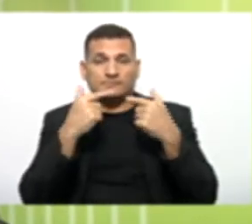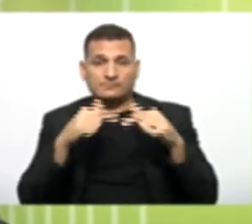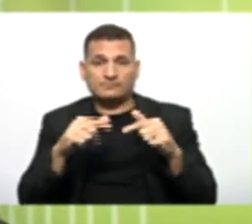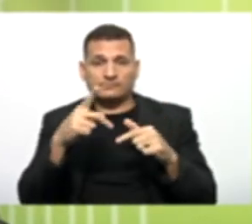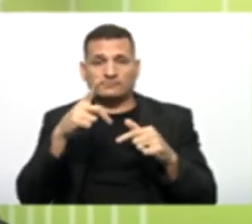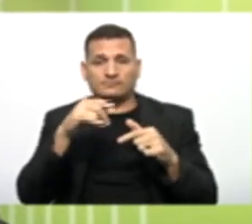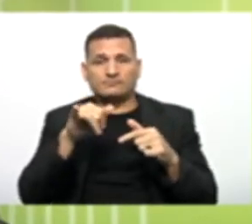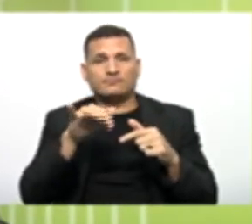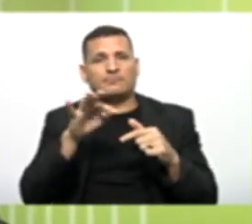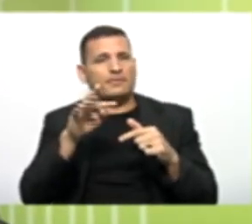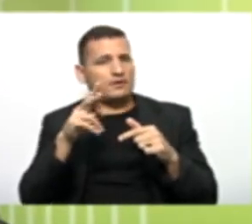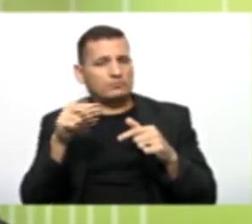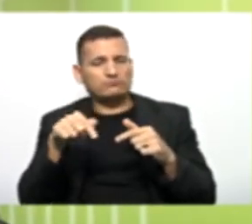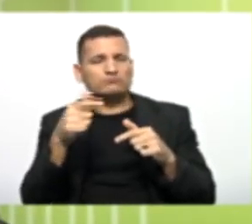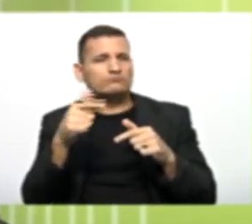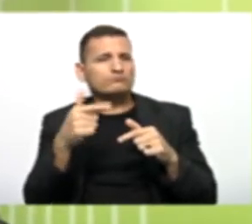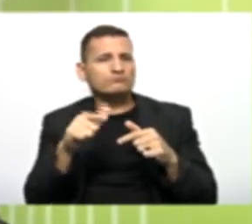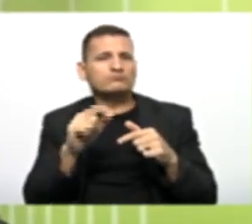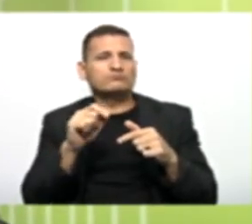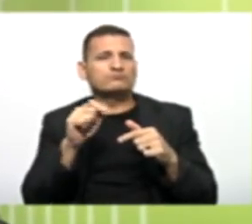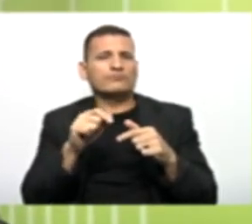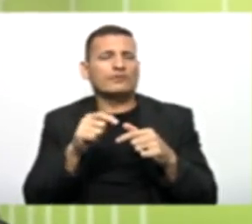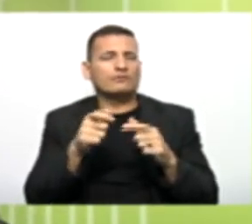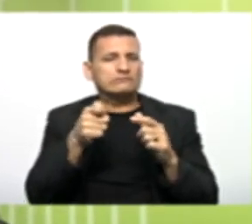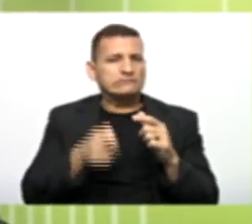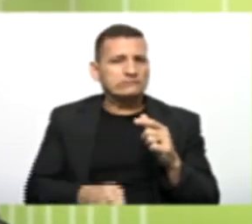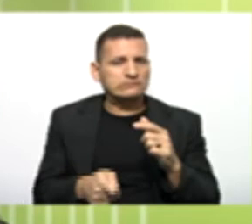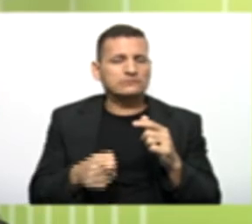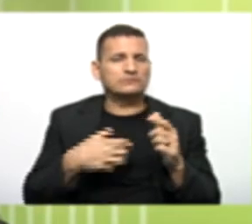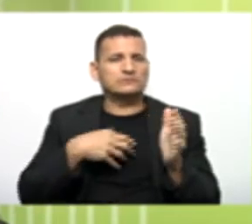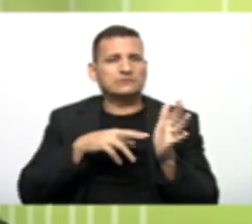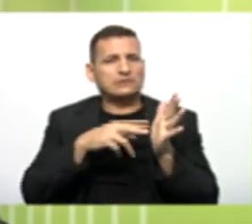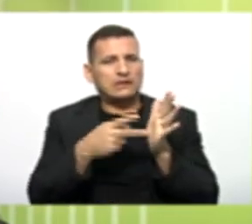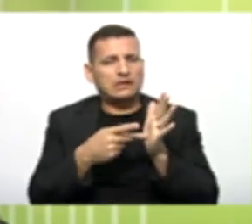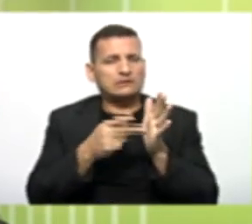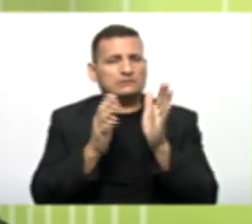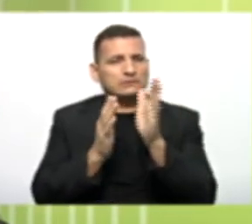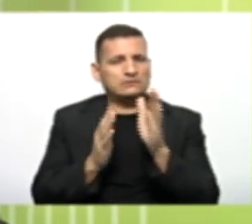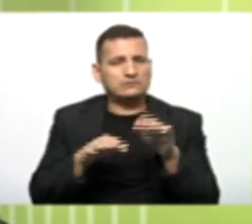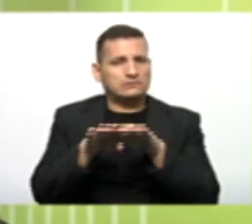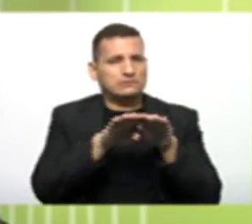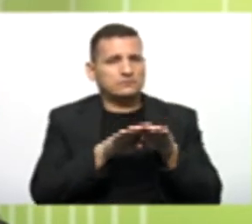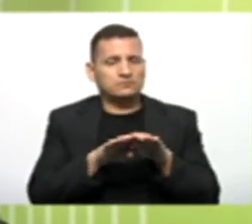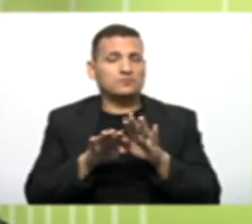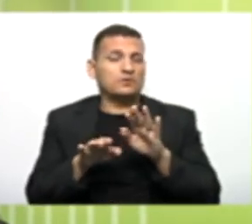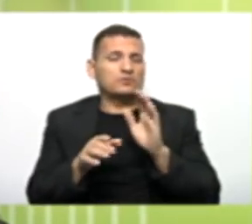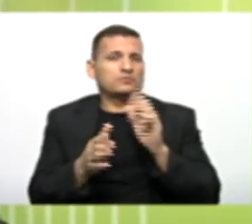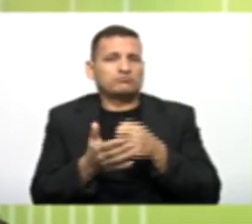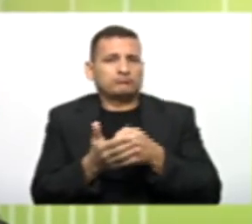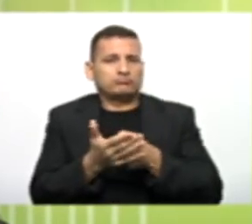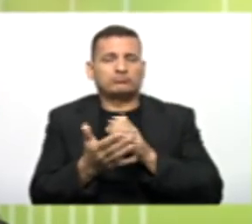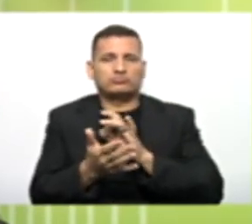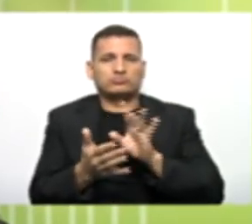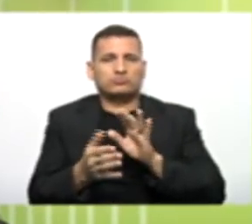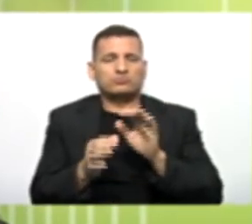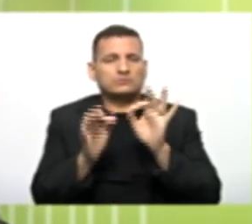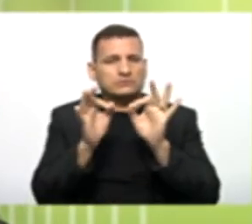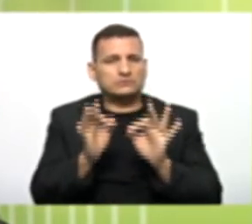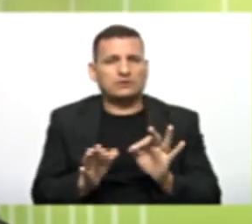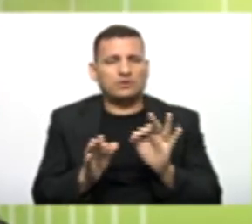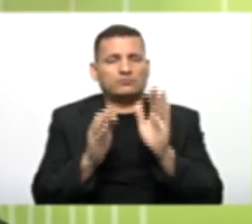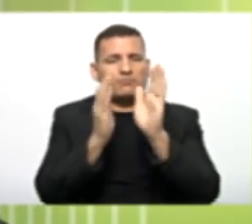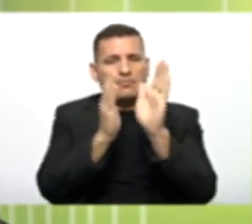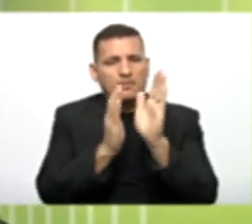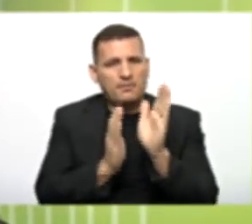tem padrões Sintáticos e semânticos Tão rígidos Ela exige apenas Que a identação Seja correta Para que assim Cada bloco de código